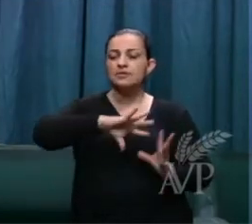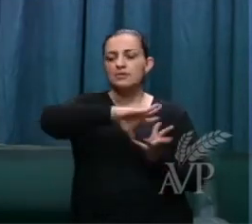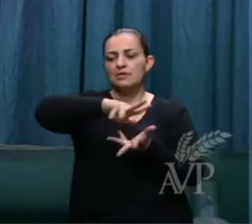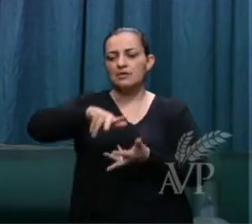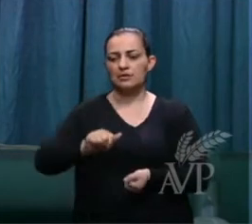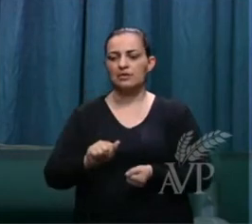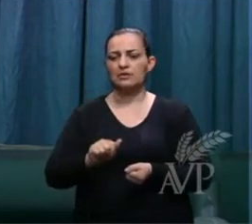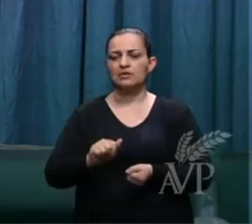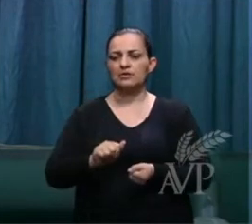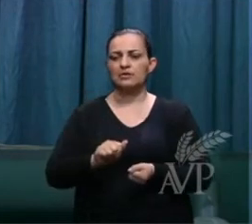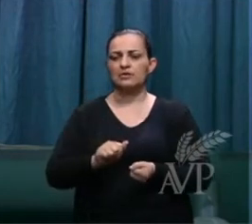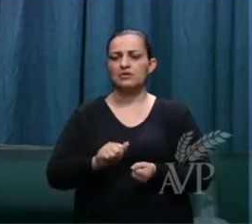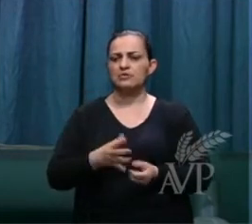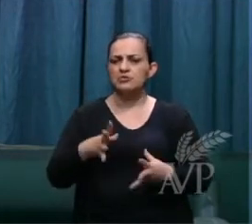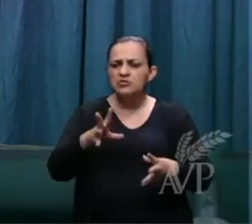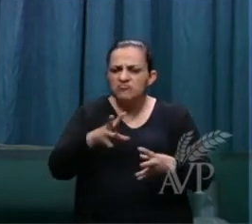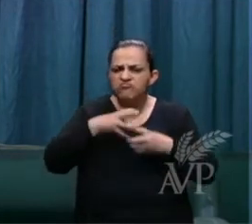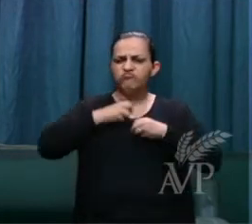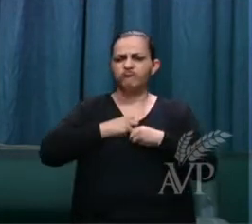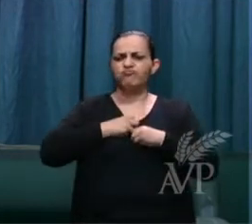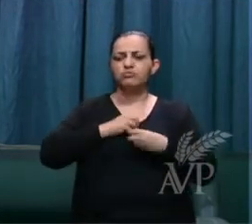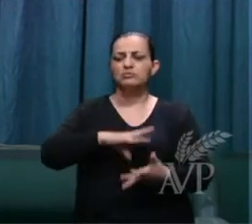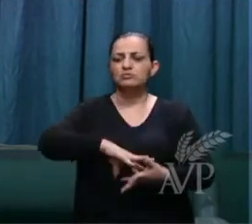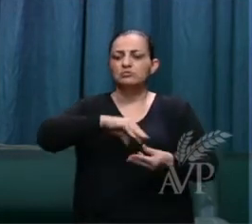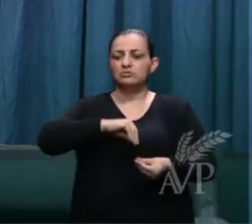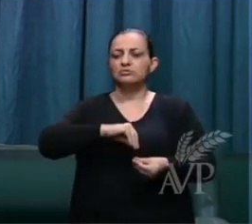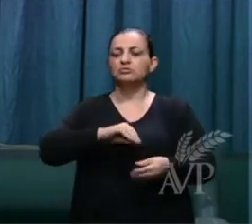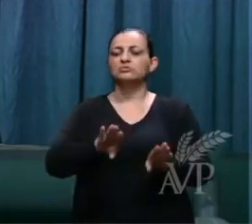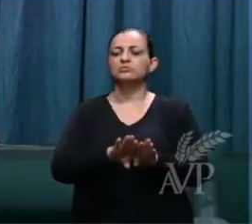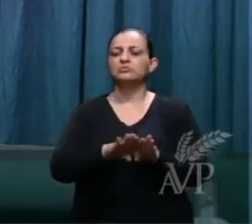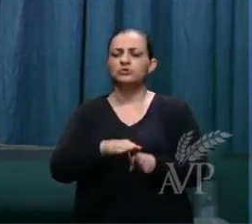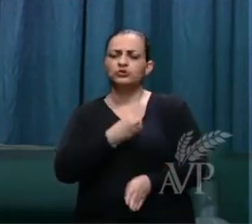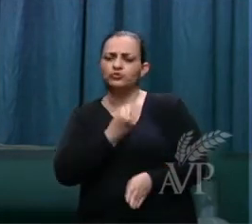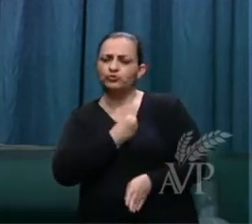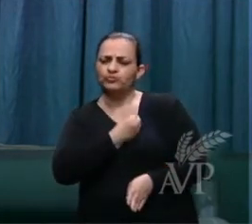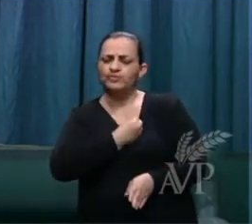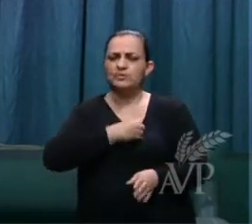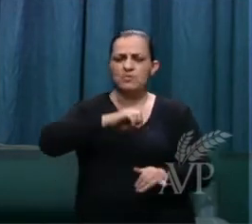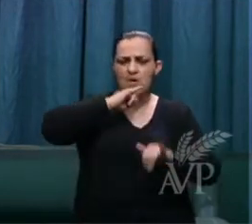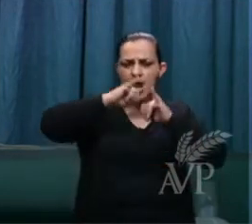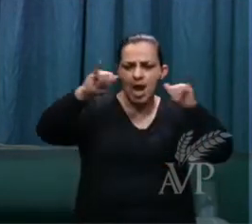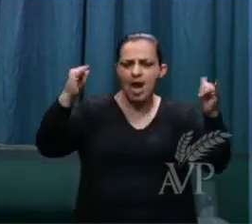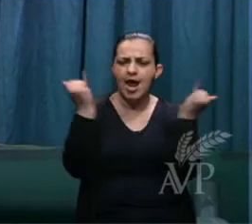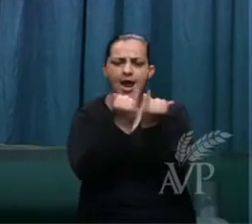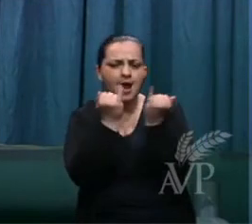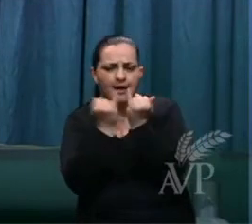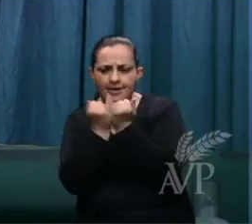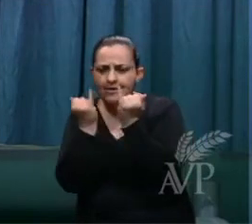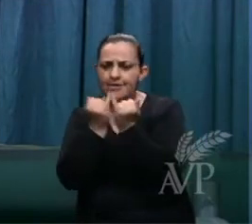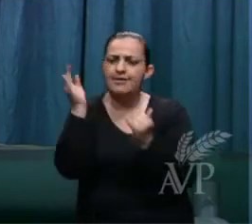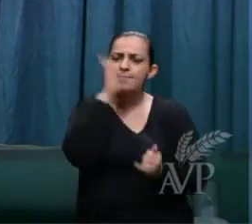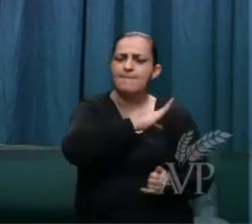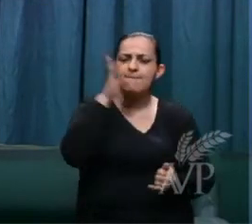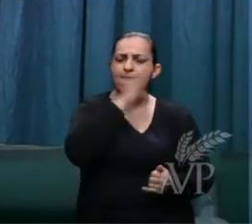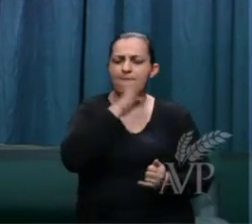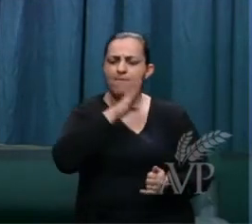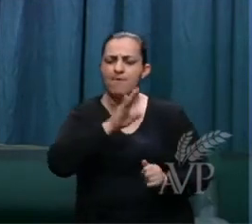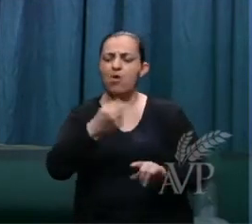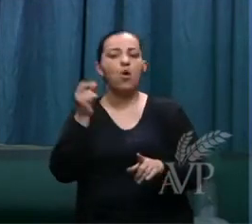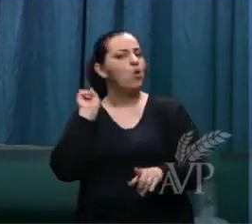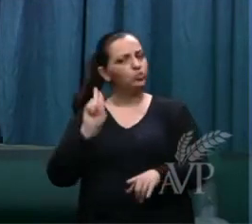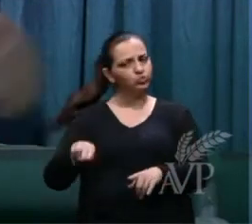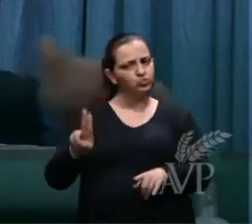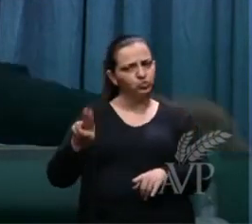guardaram rancor em suas almas viveram difamando e nunca